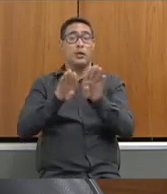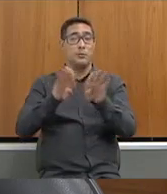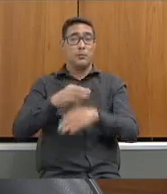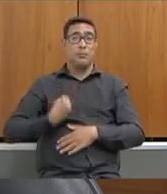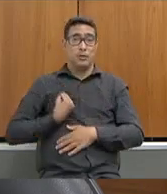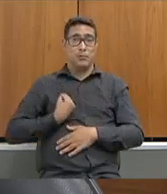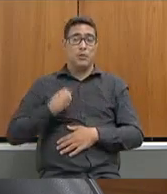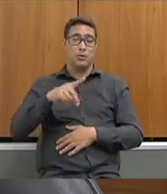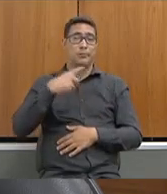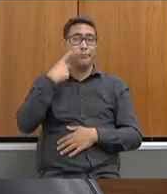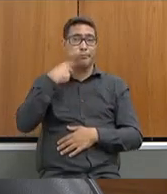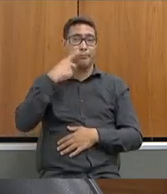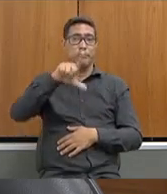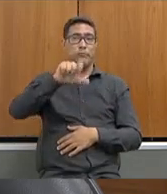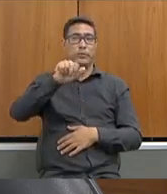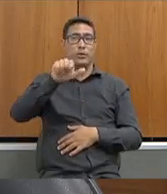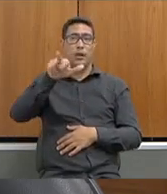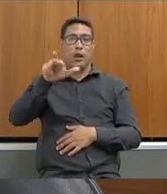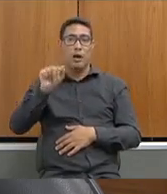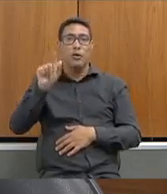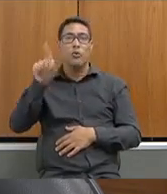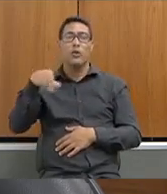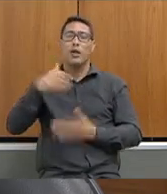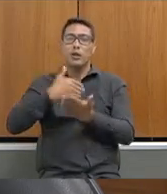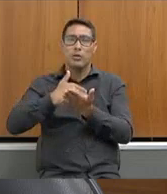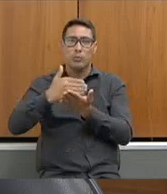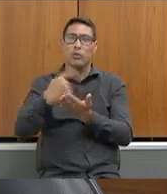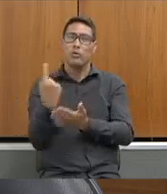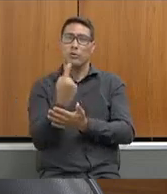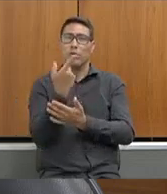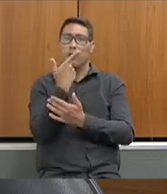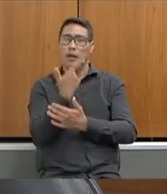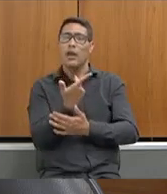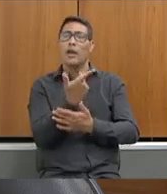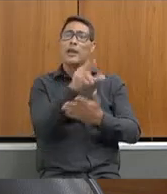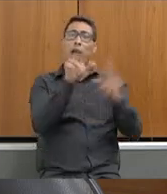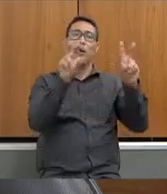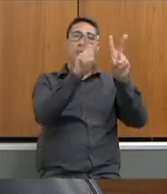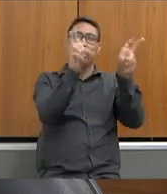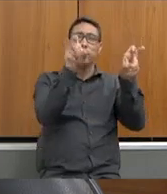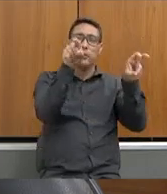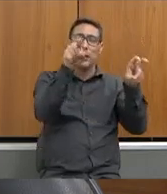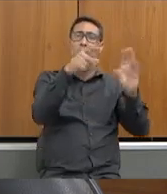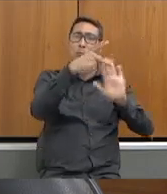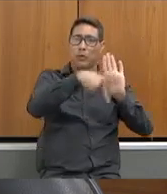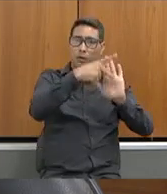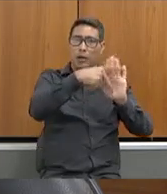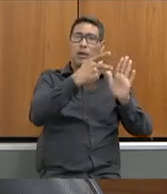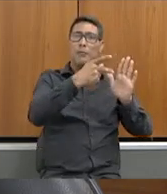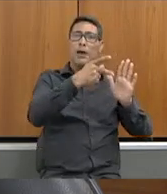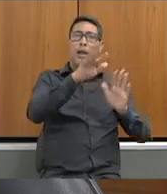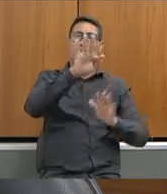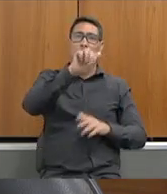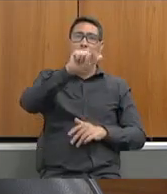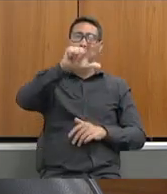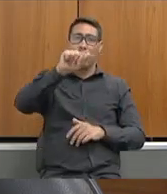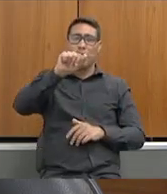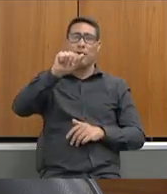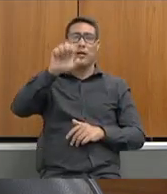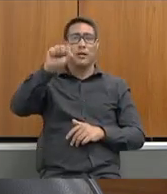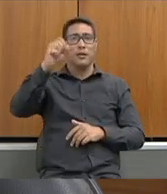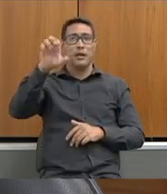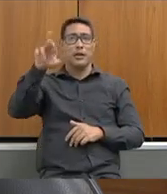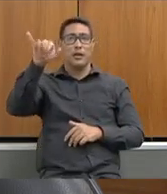Serrano de uma iniciativa nossa, que é o Fala Secretária, em que a secretária atendeu os diretores de